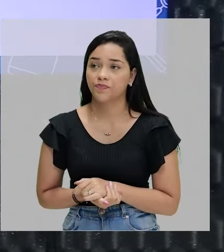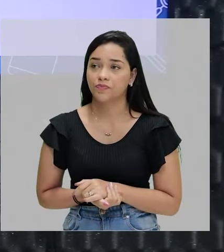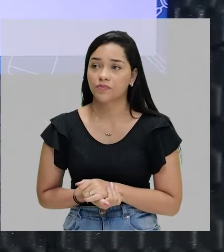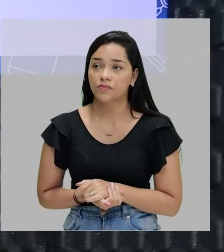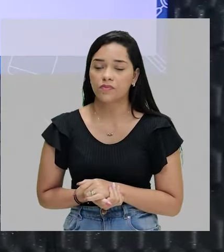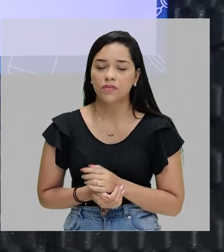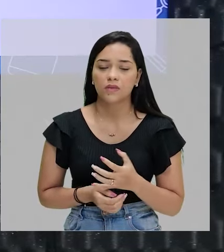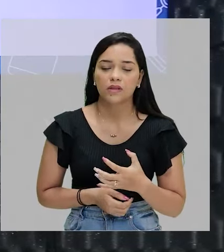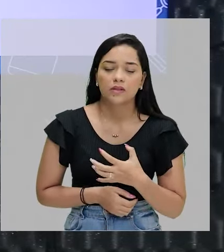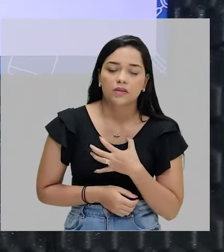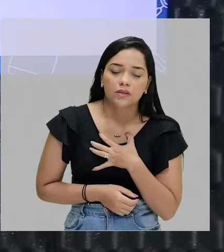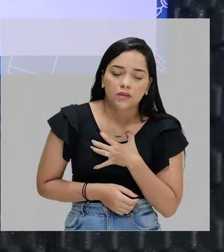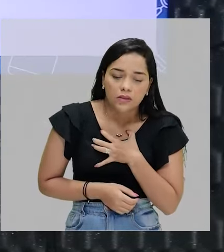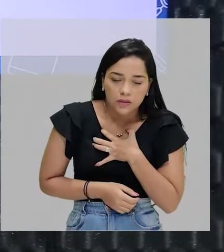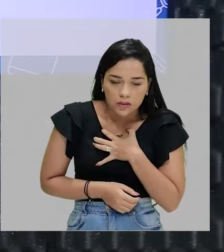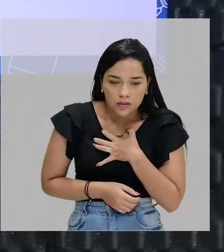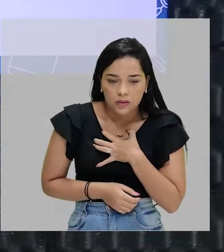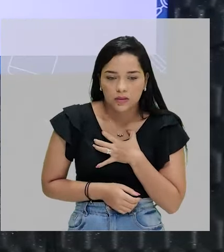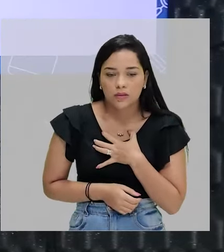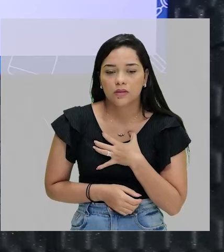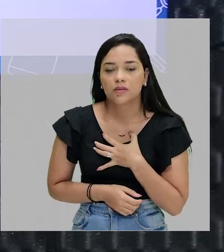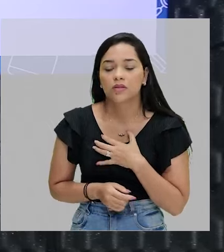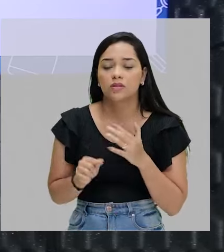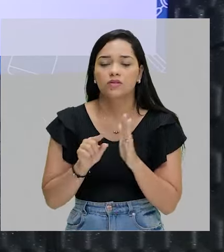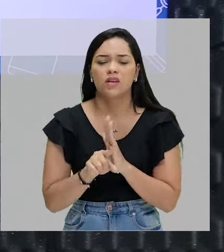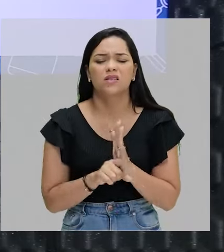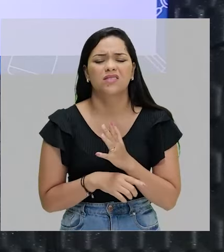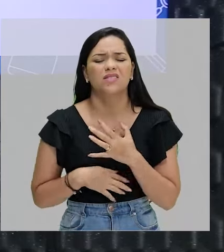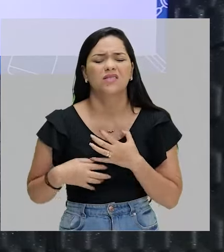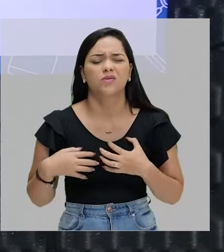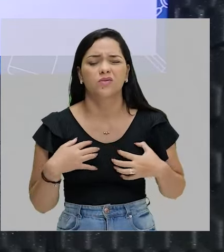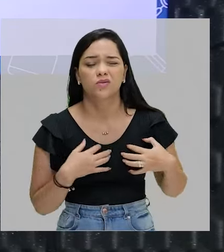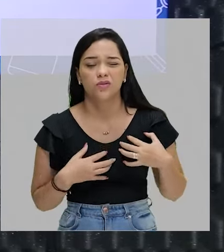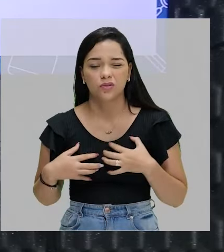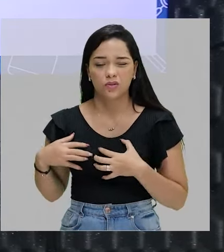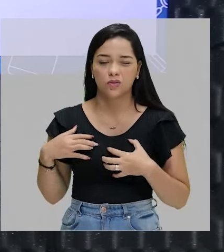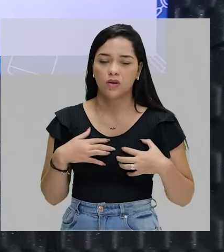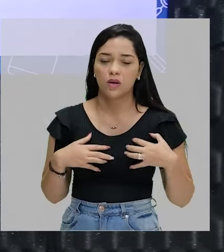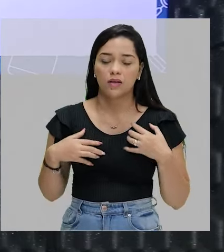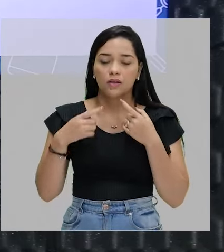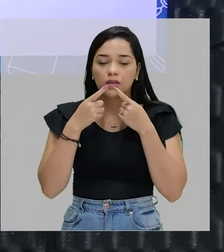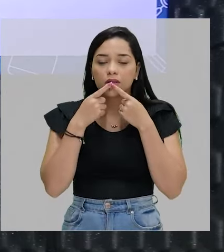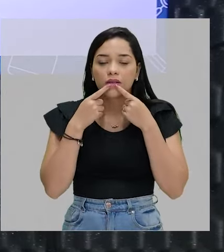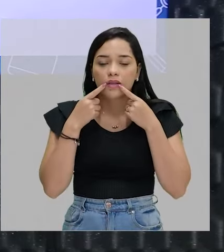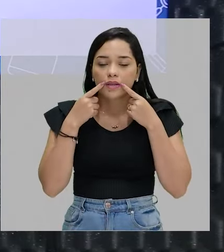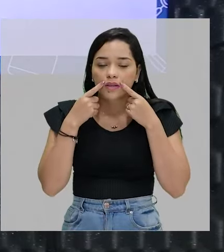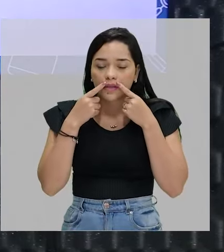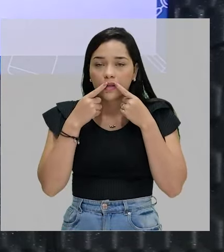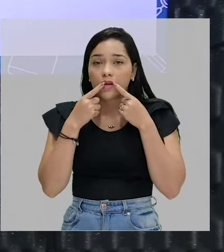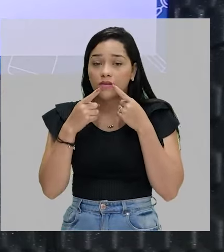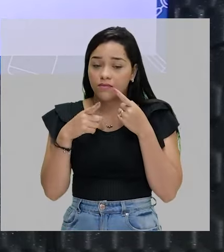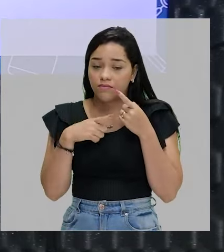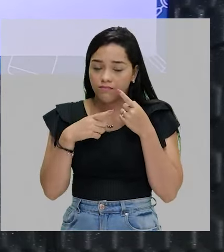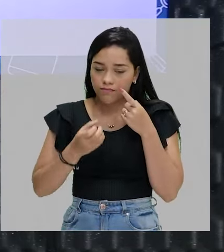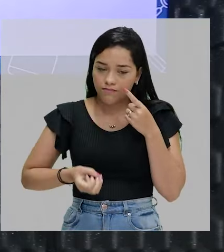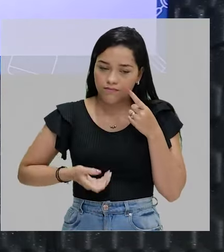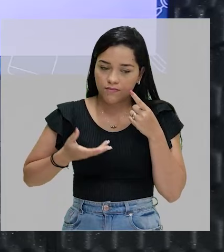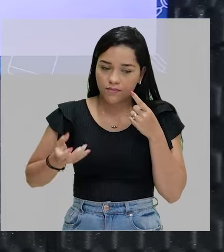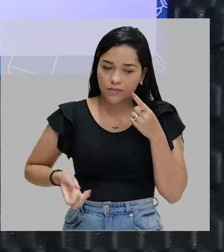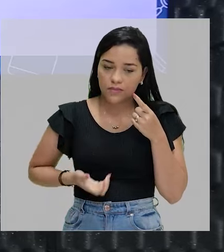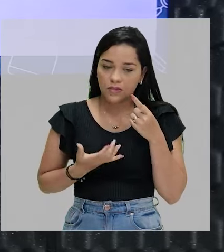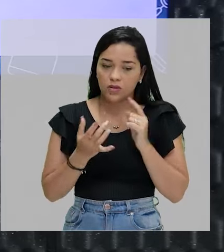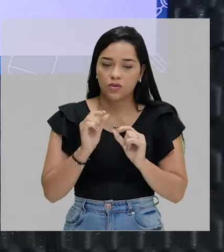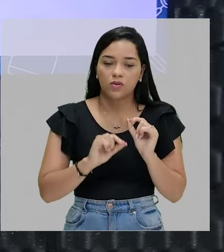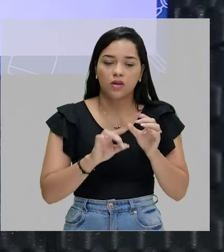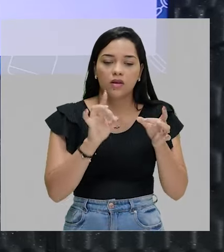Dói-me as veias, cai gota a gota. E nesses versos de angústia rouca, assim dos lábios a vida corre,